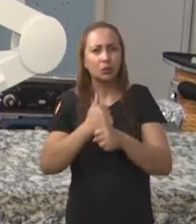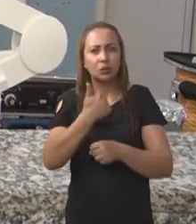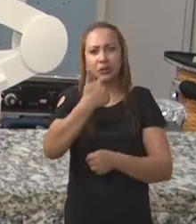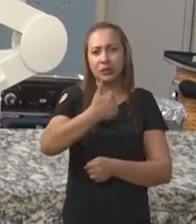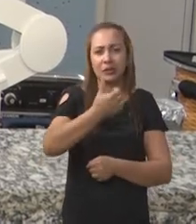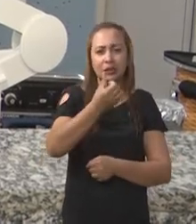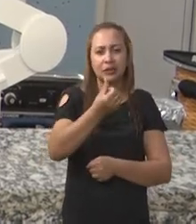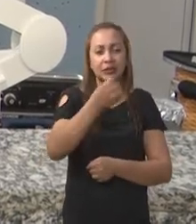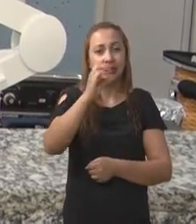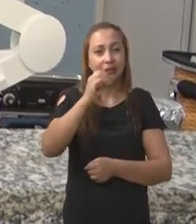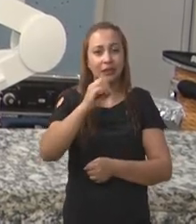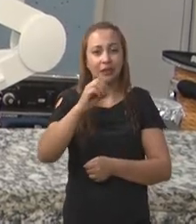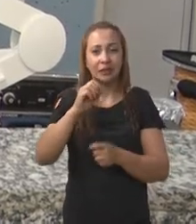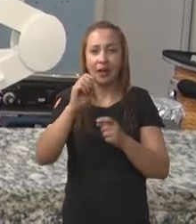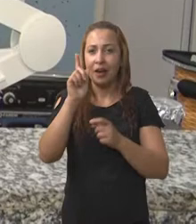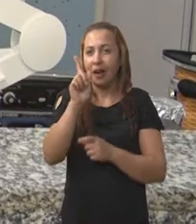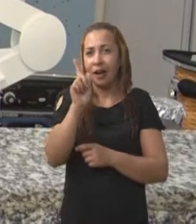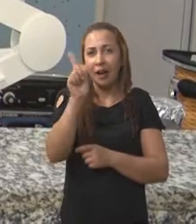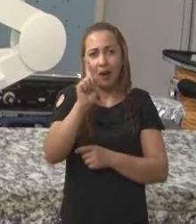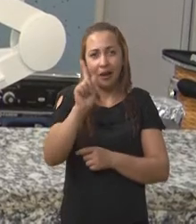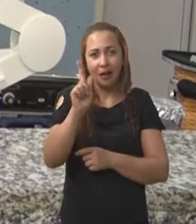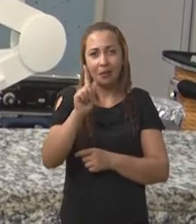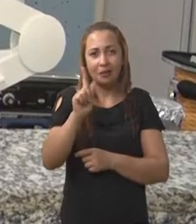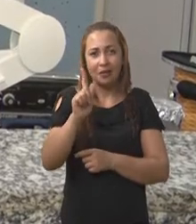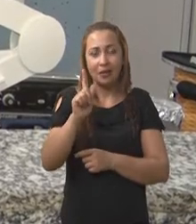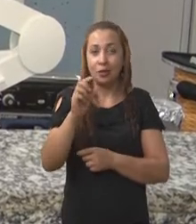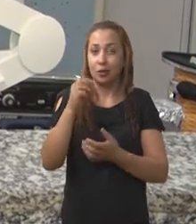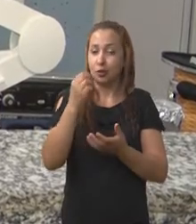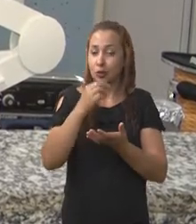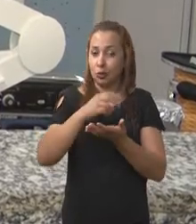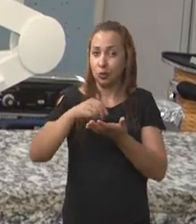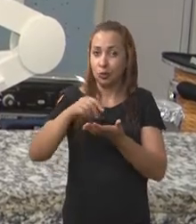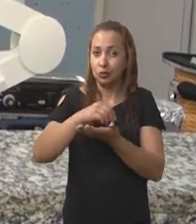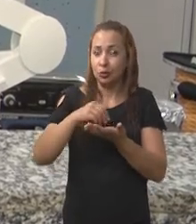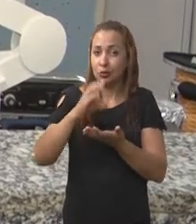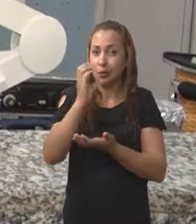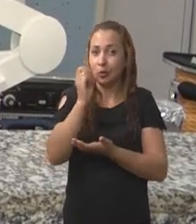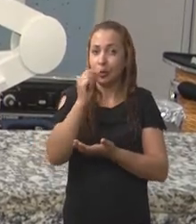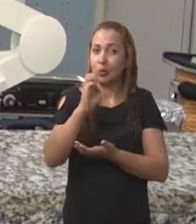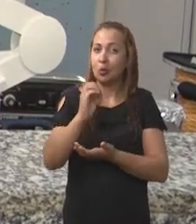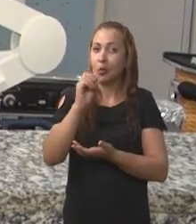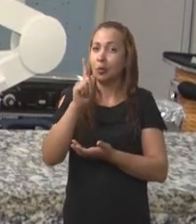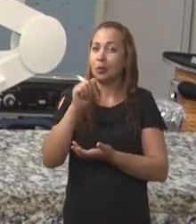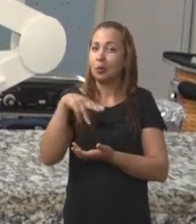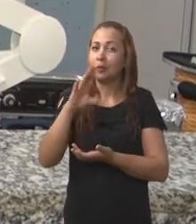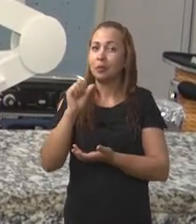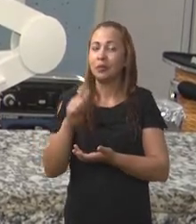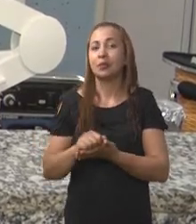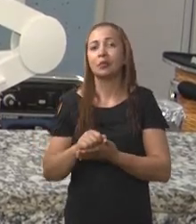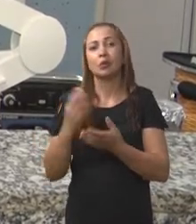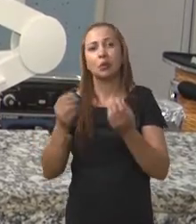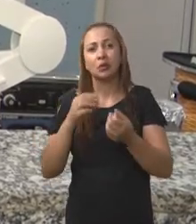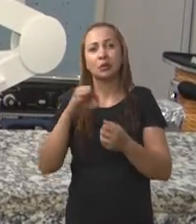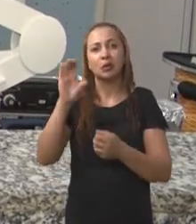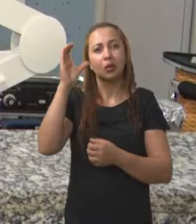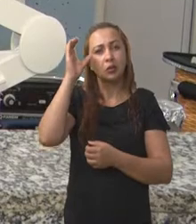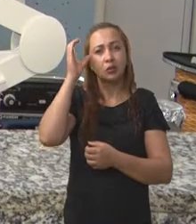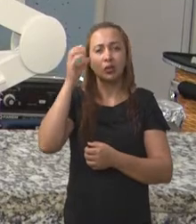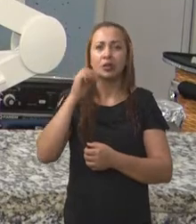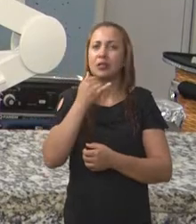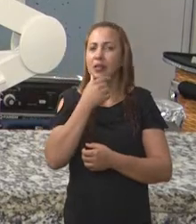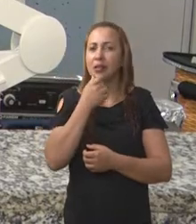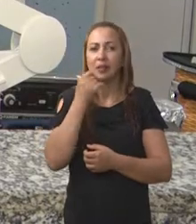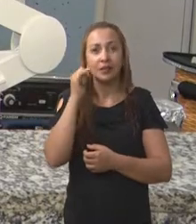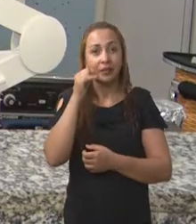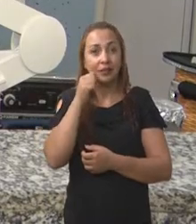em torno de 160 gramas de cogumelos comestíveis. 160 gramas, repito. Enquanto que países orientais como China, Itália,